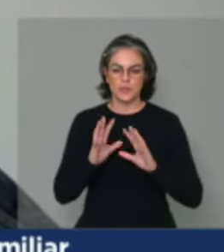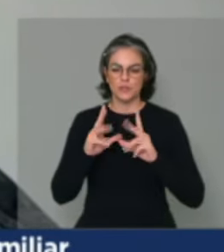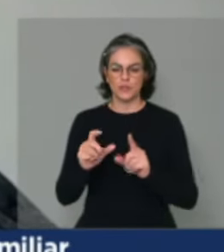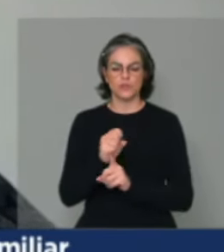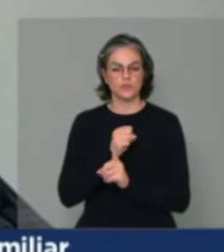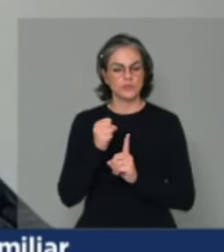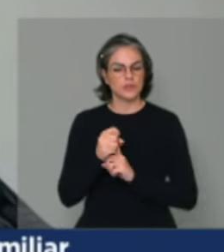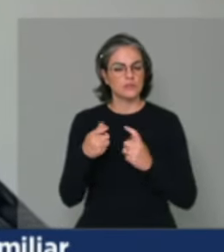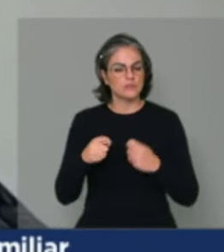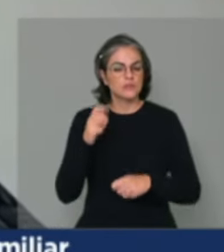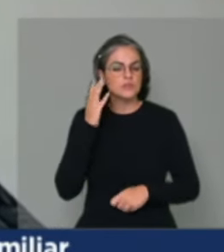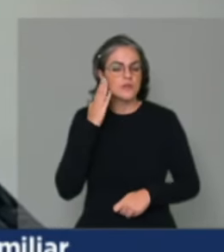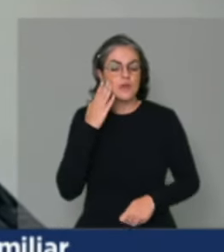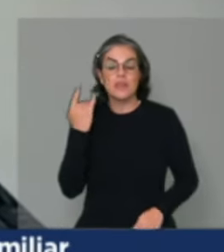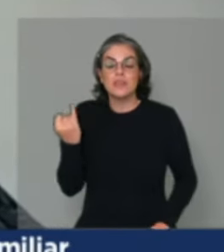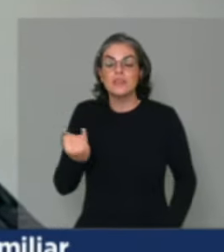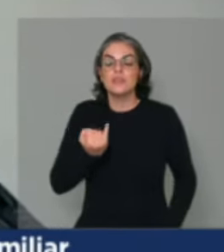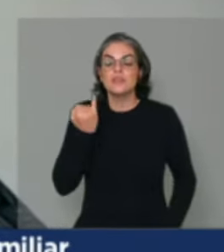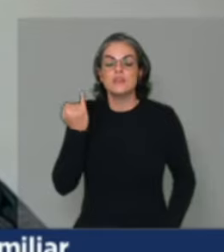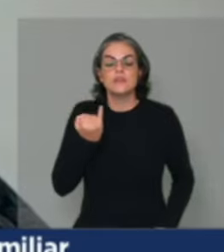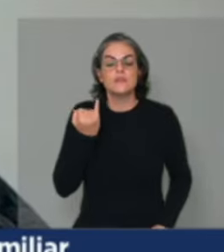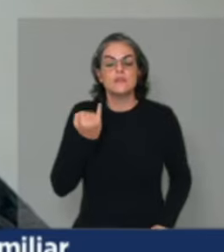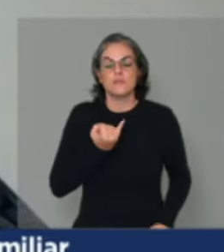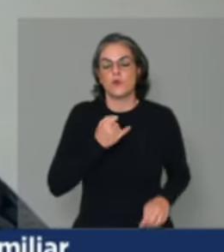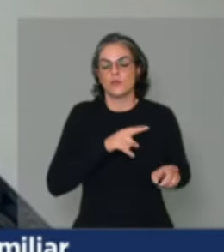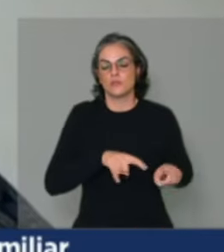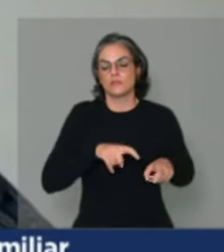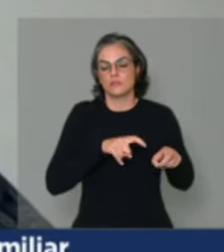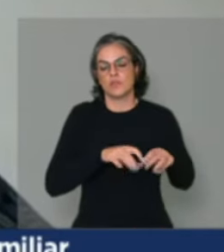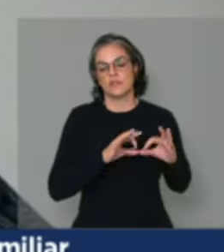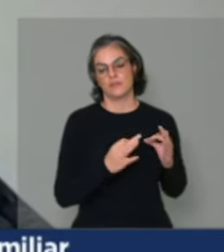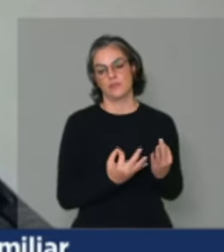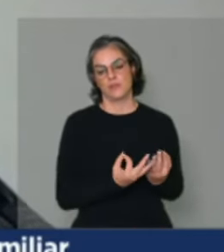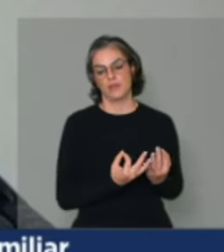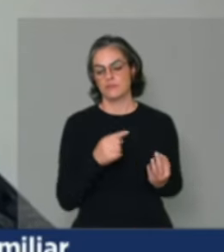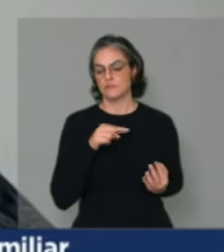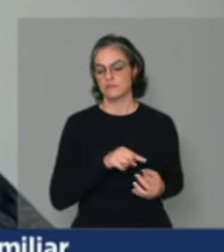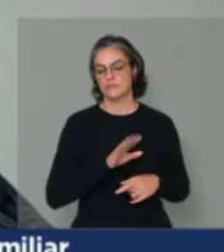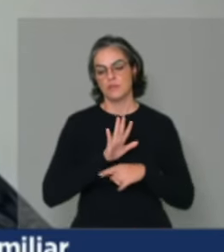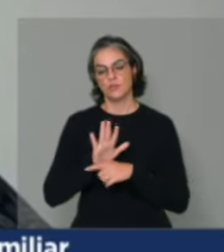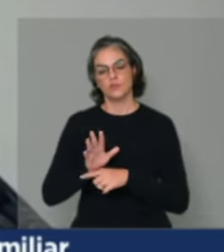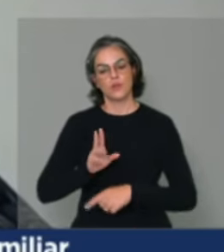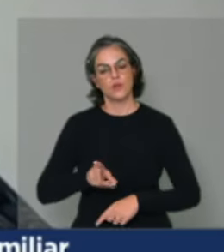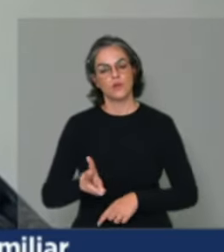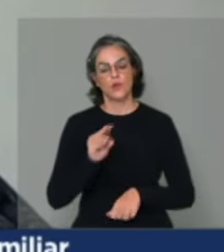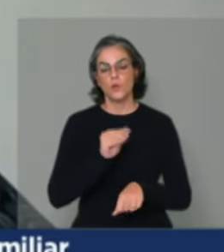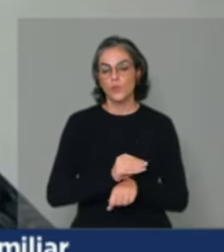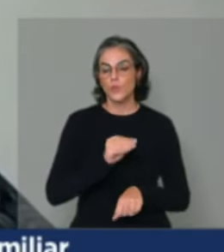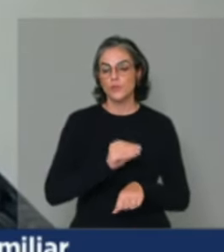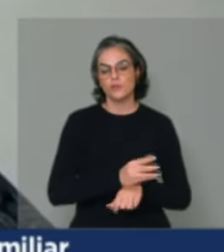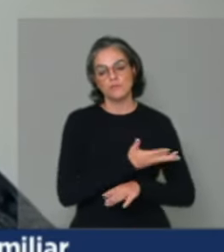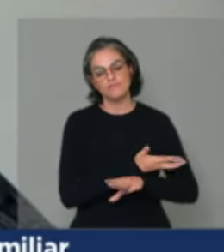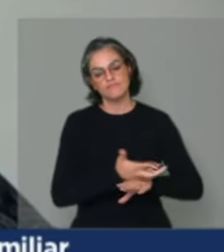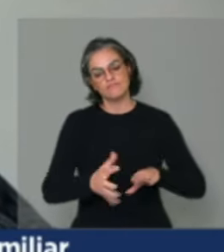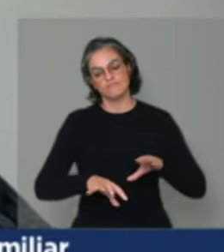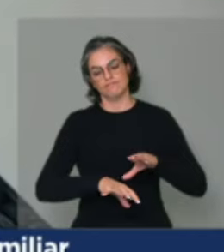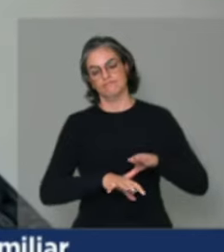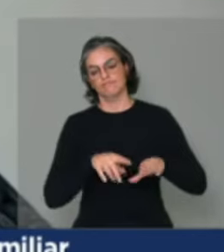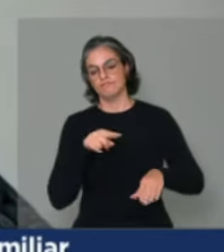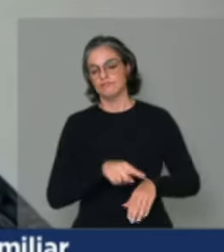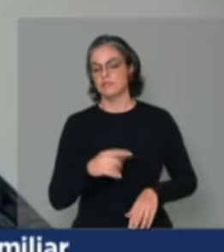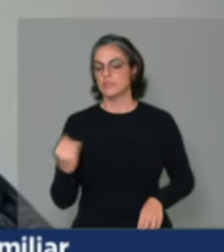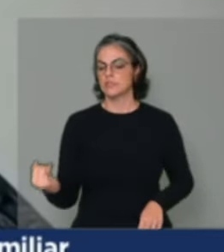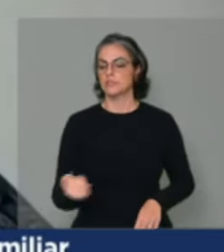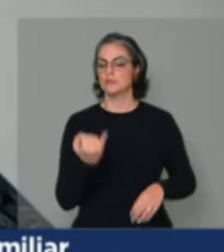importância da agricultura familiar para a manutenção e preservação dos recursos naturais, para a soberania da